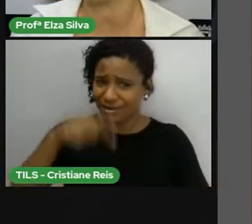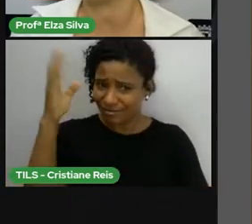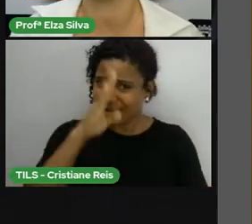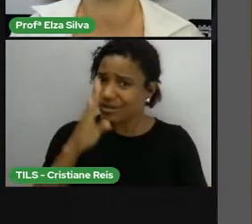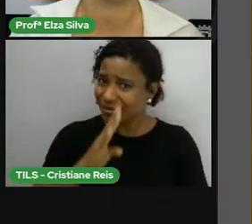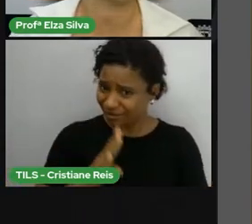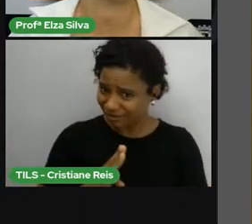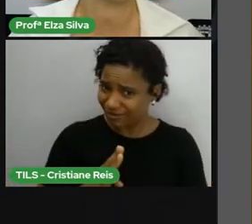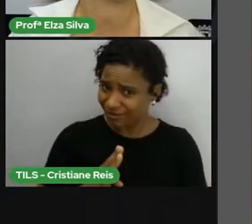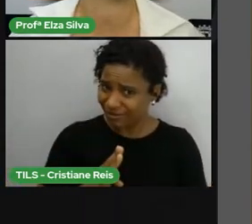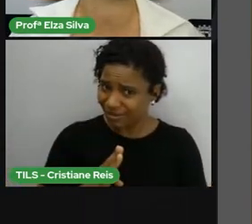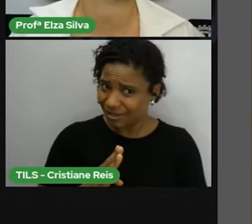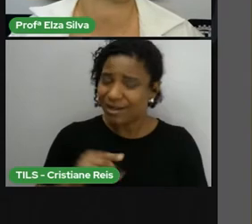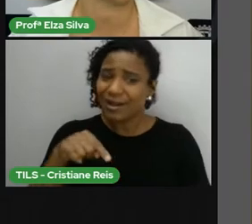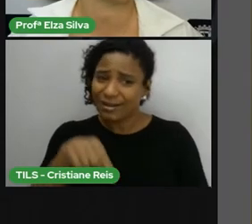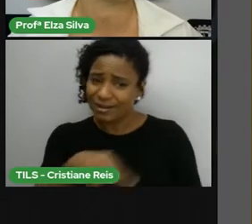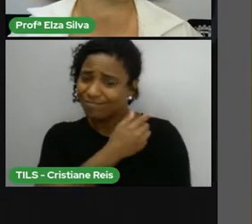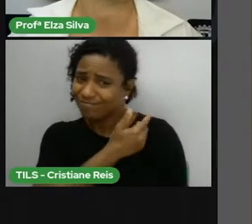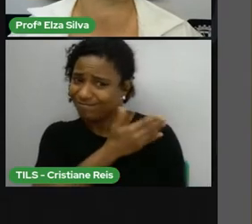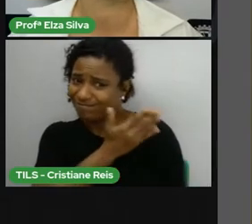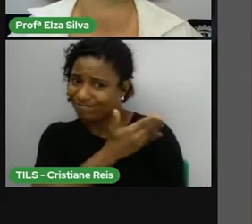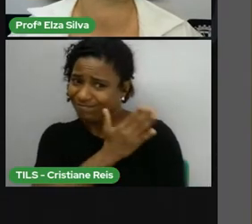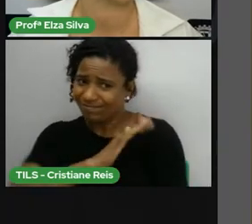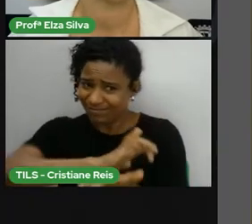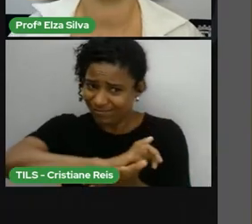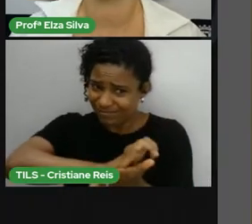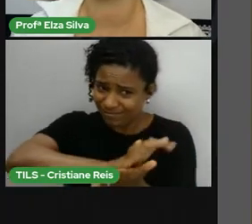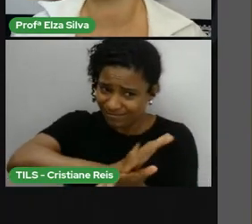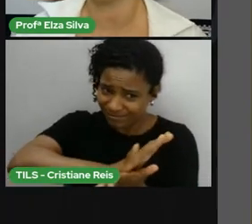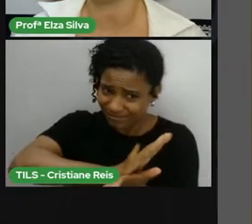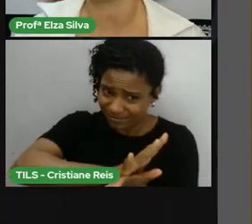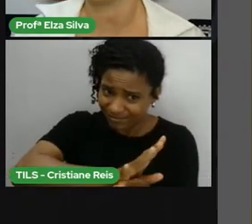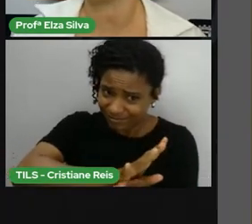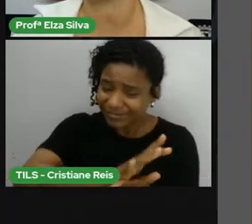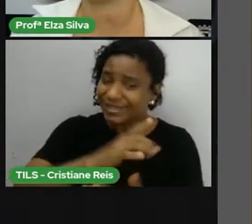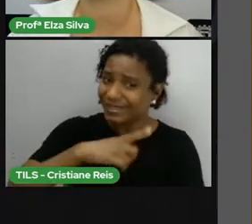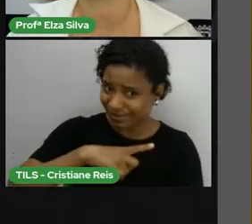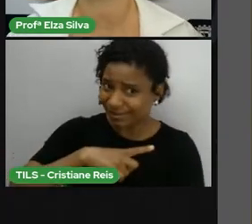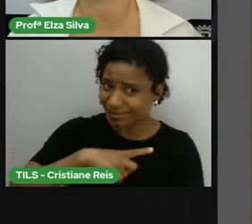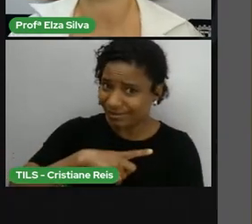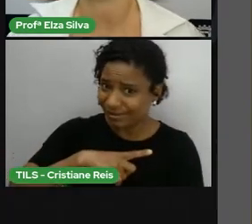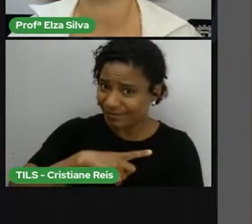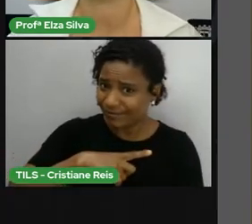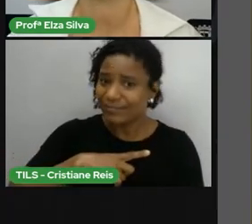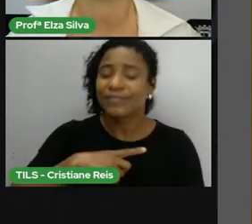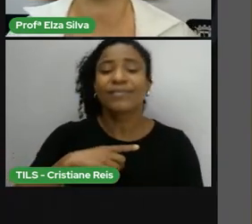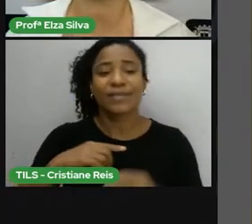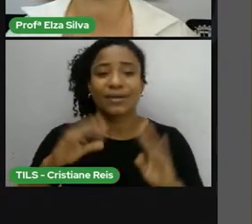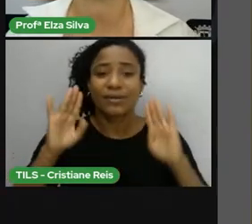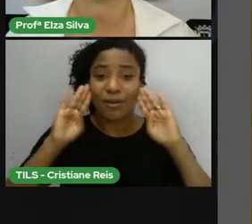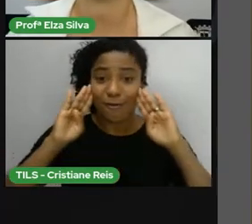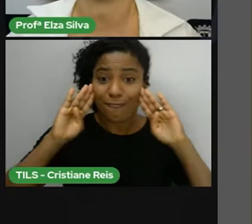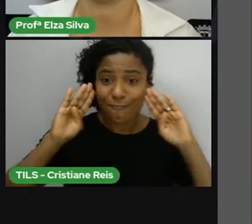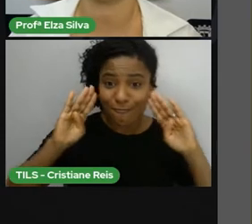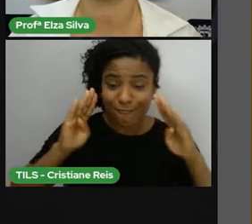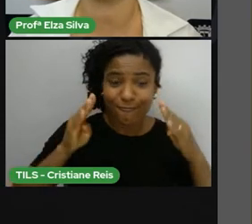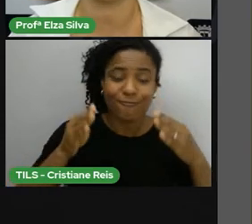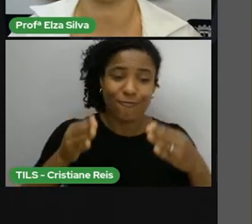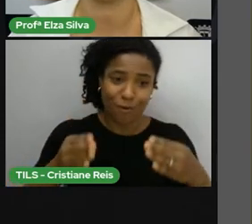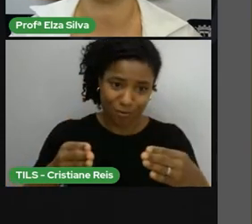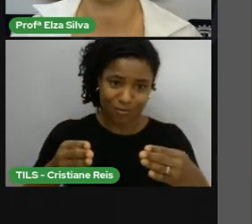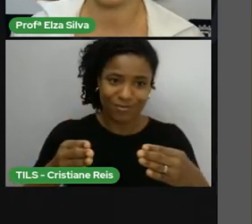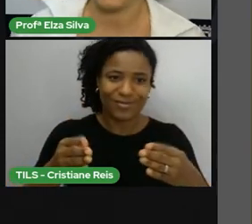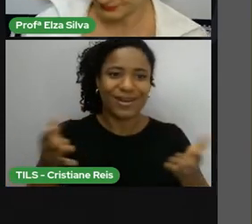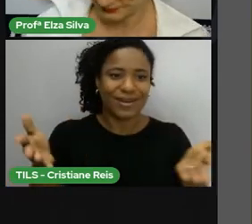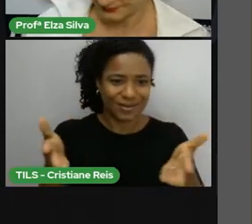existe discriminação racial? É com foco nessas perguntas que nós vamos desenvolver a aula de